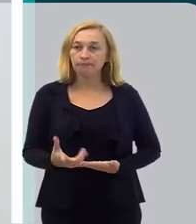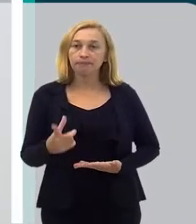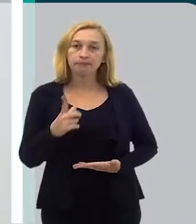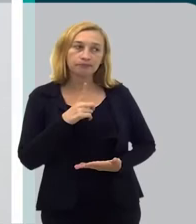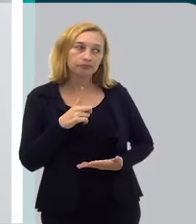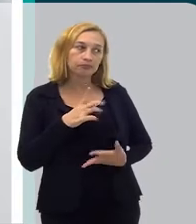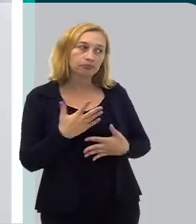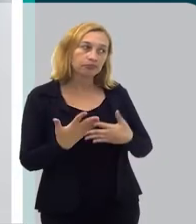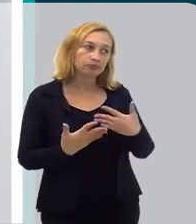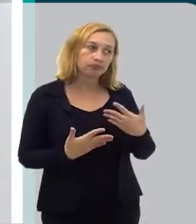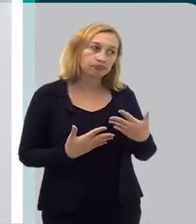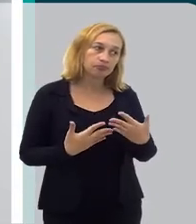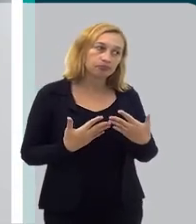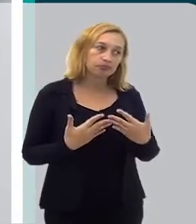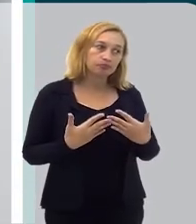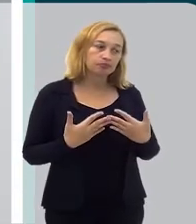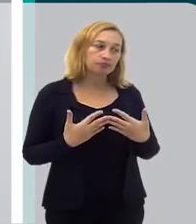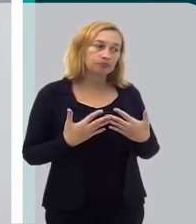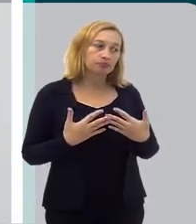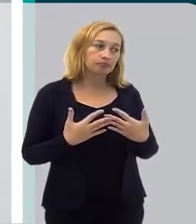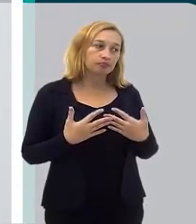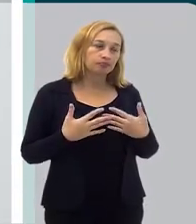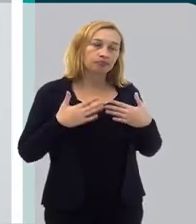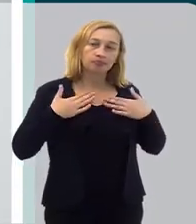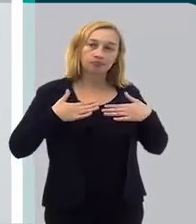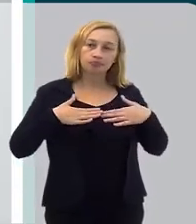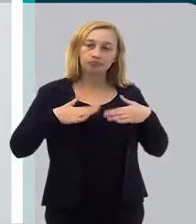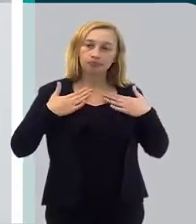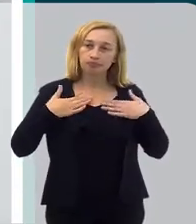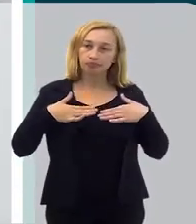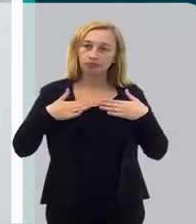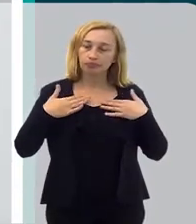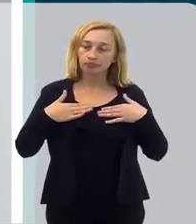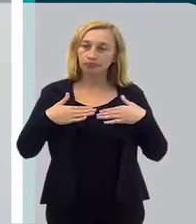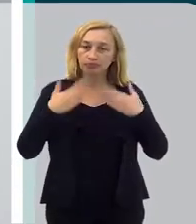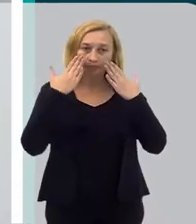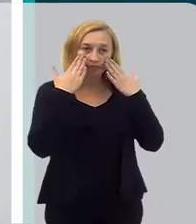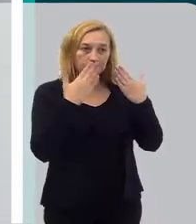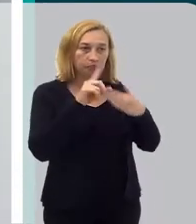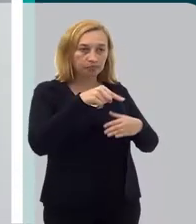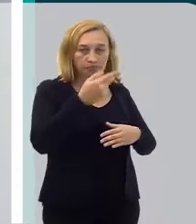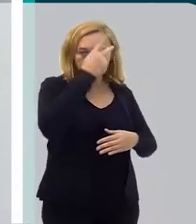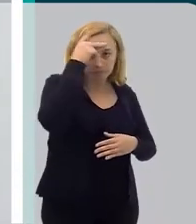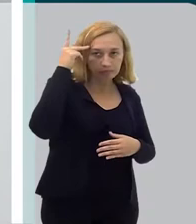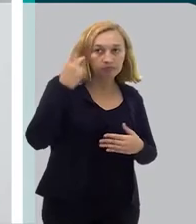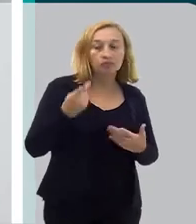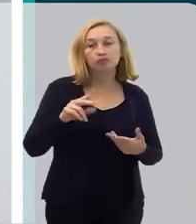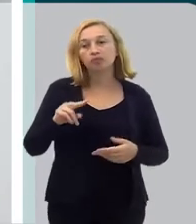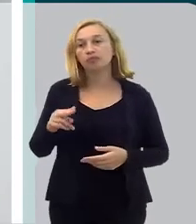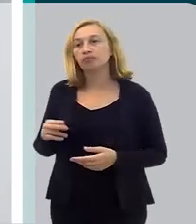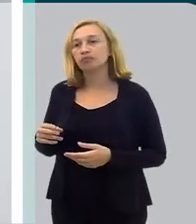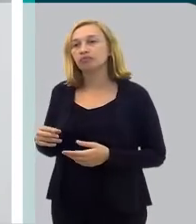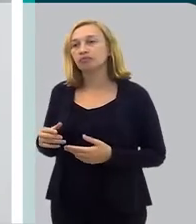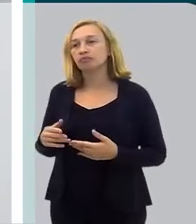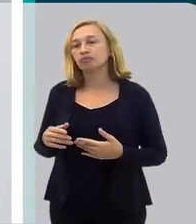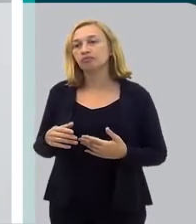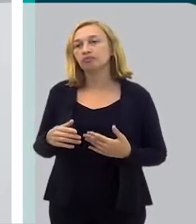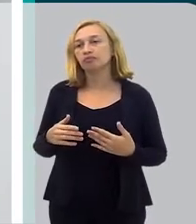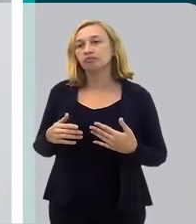ter um conforto de me apresentar para outras pessoas ou não, se eu vou ter o conforto de,